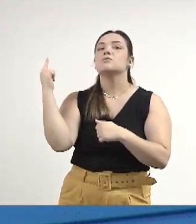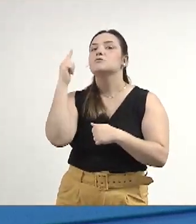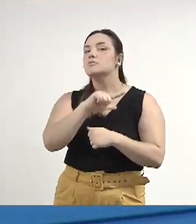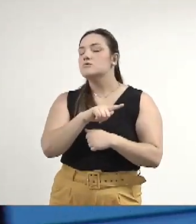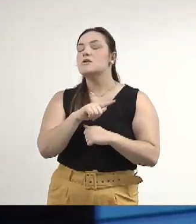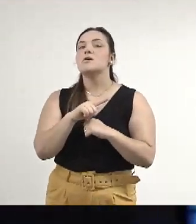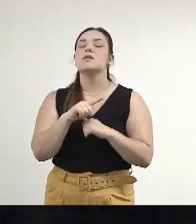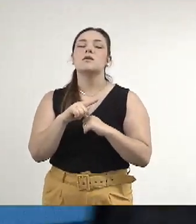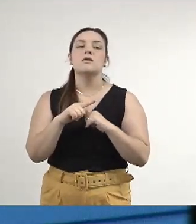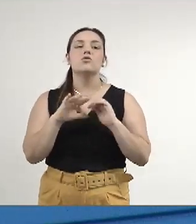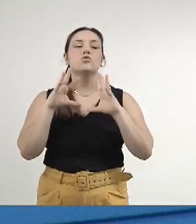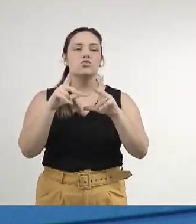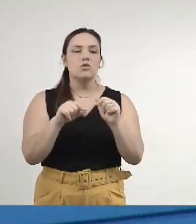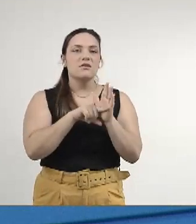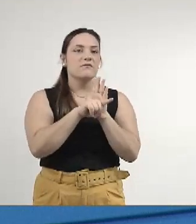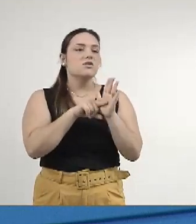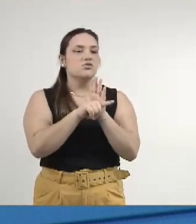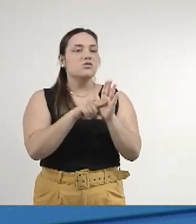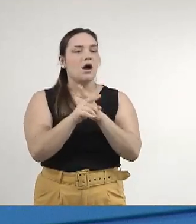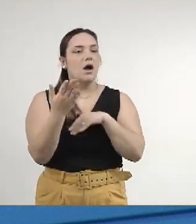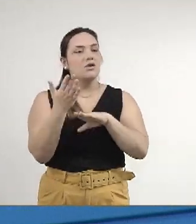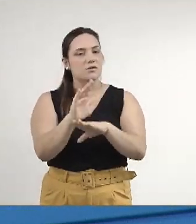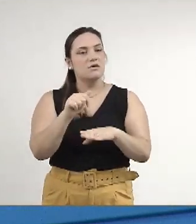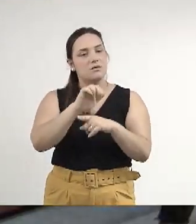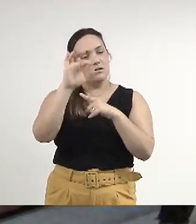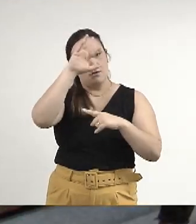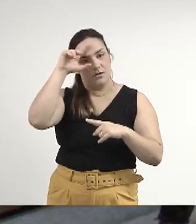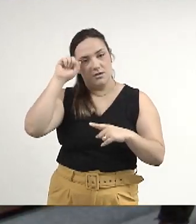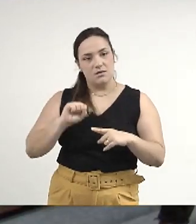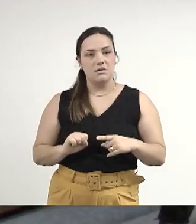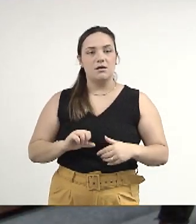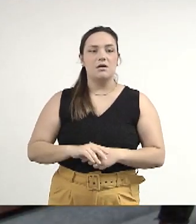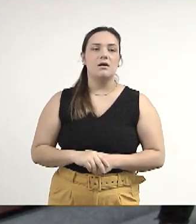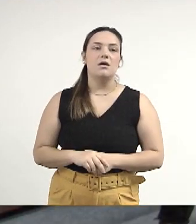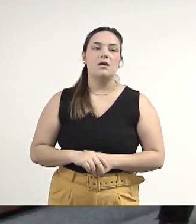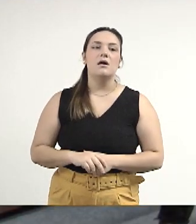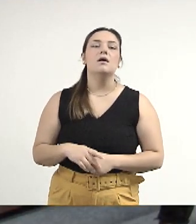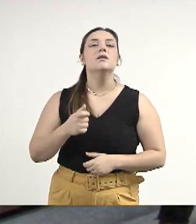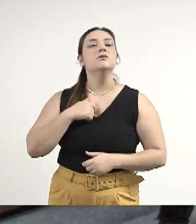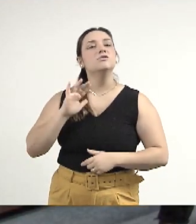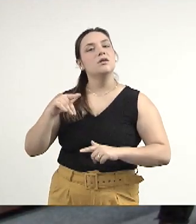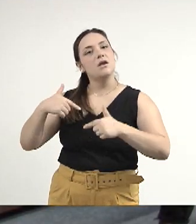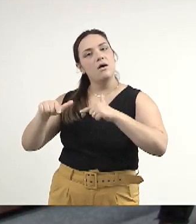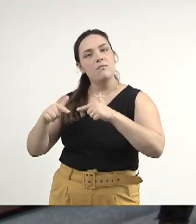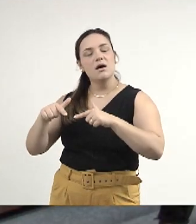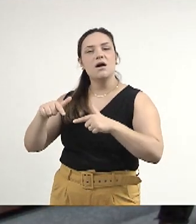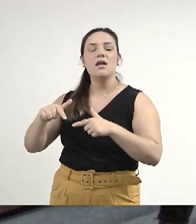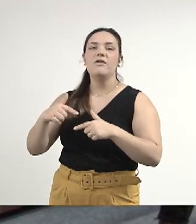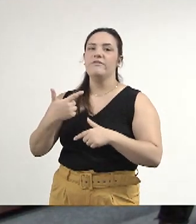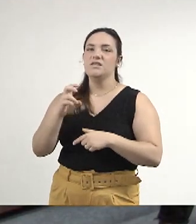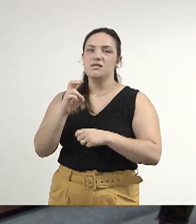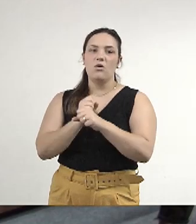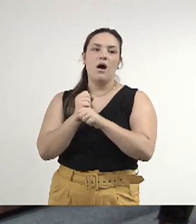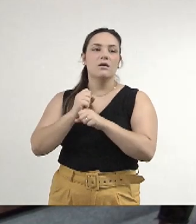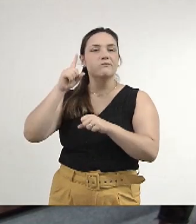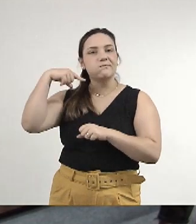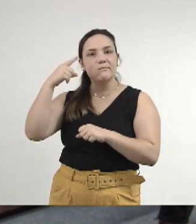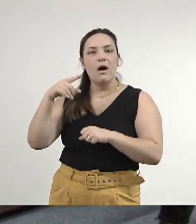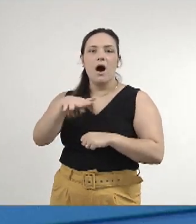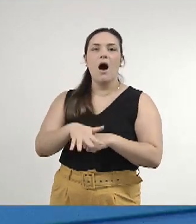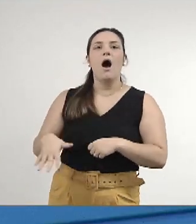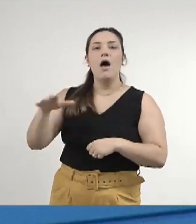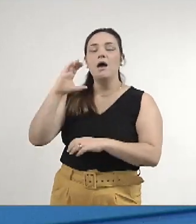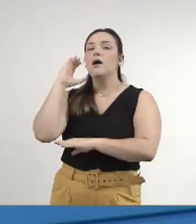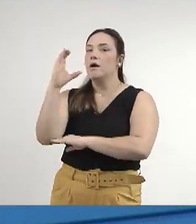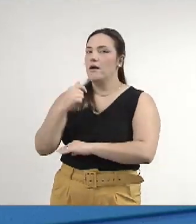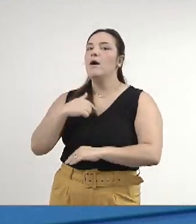em todos os processos de investigação do Mato Grosso do Sul. Eu que atuei muito tempo, por 25 anos, na advogacia criminal,